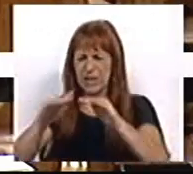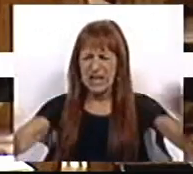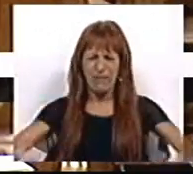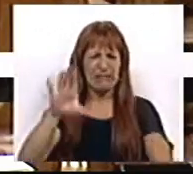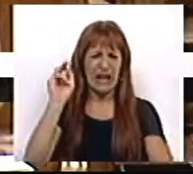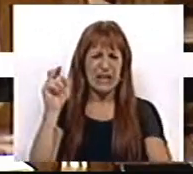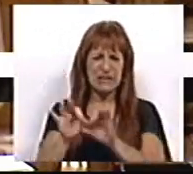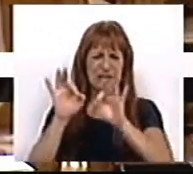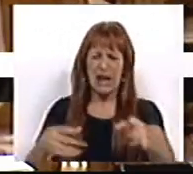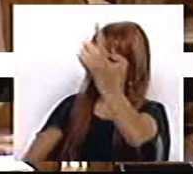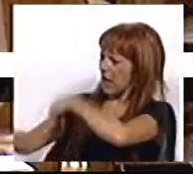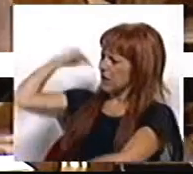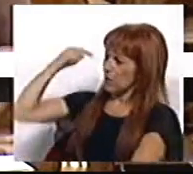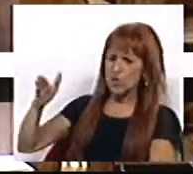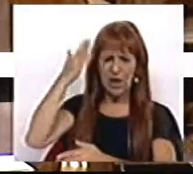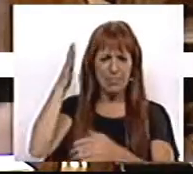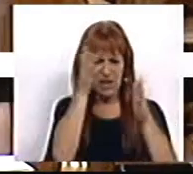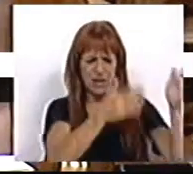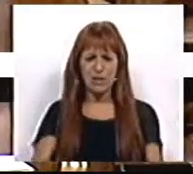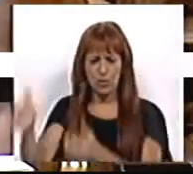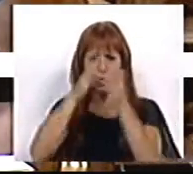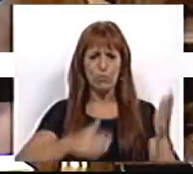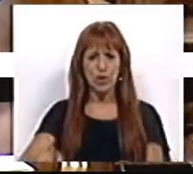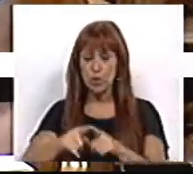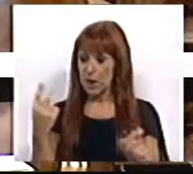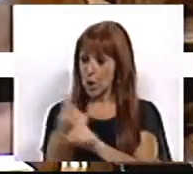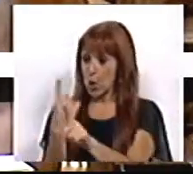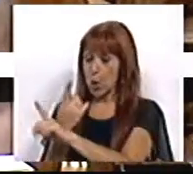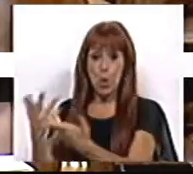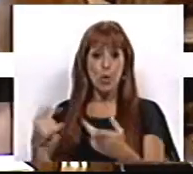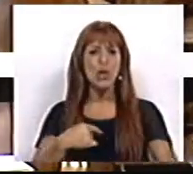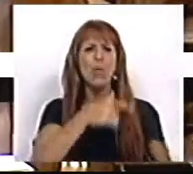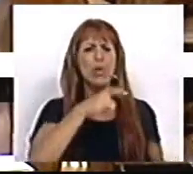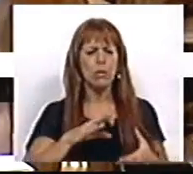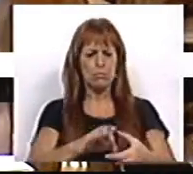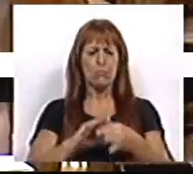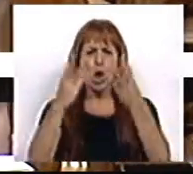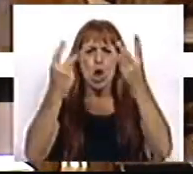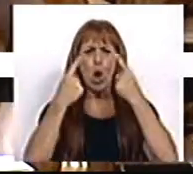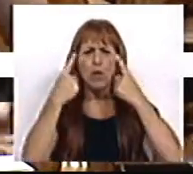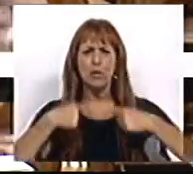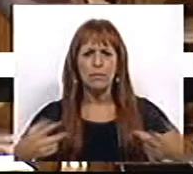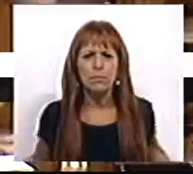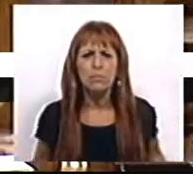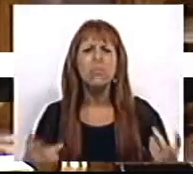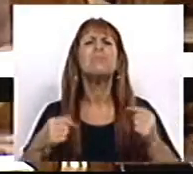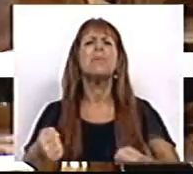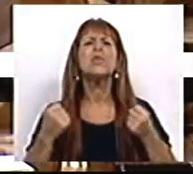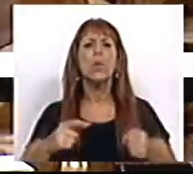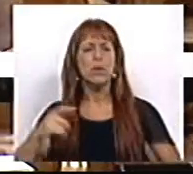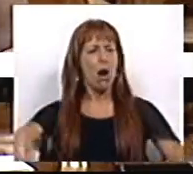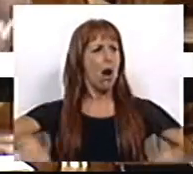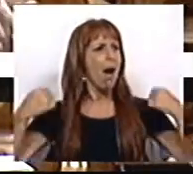há 10 anos atrás em capacidade produtiva e em produto. Prometeu consolidar as contas públicas mas conseguiu a